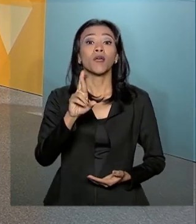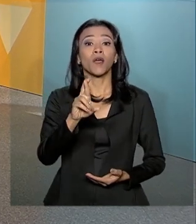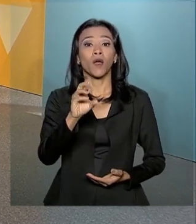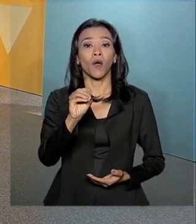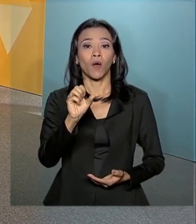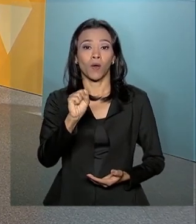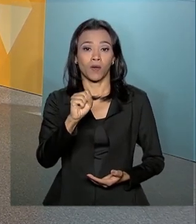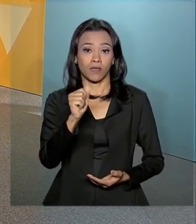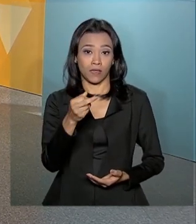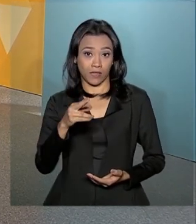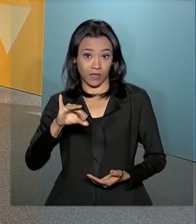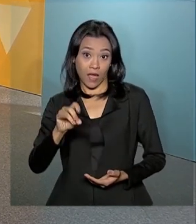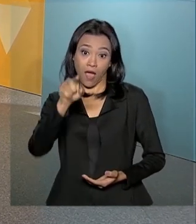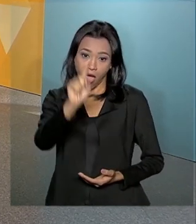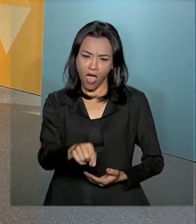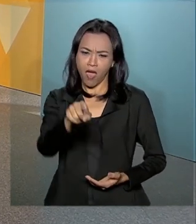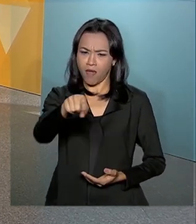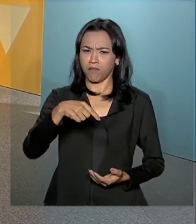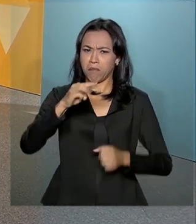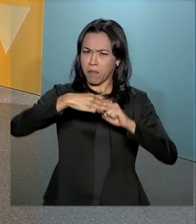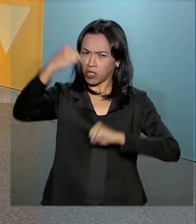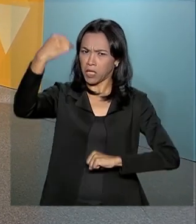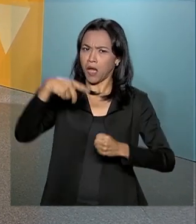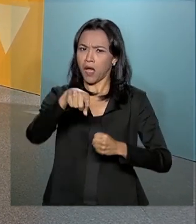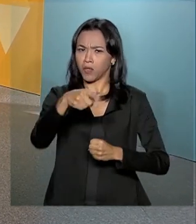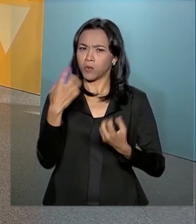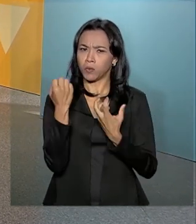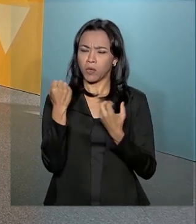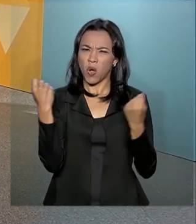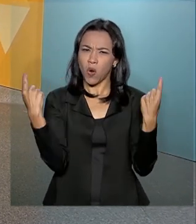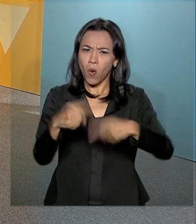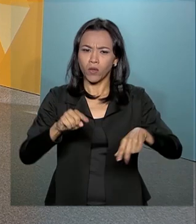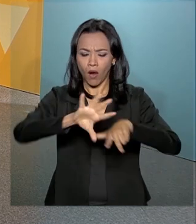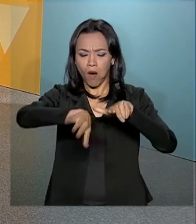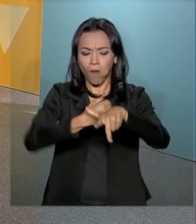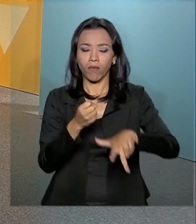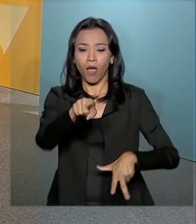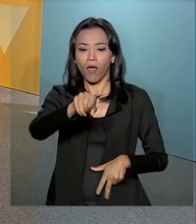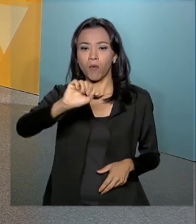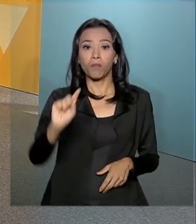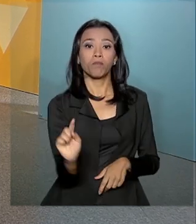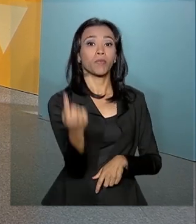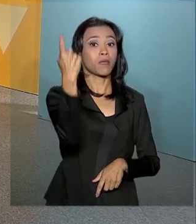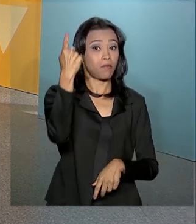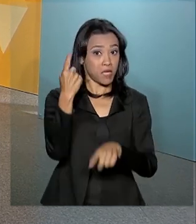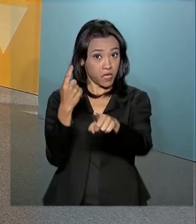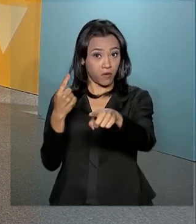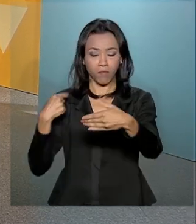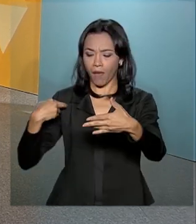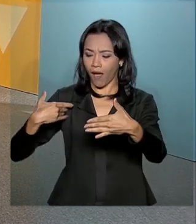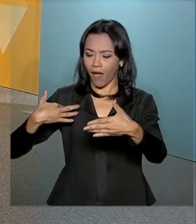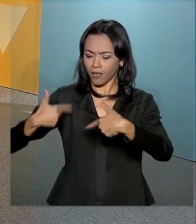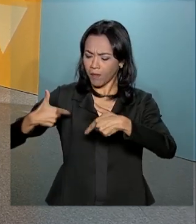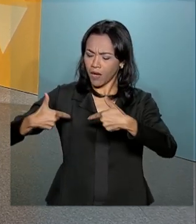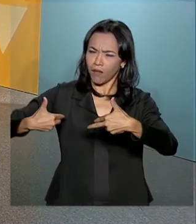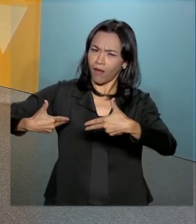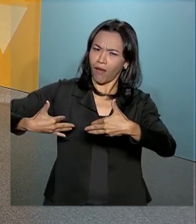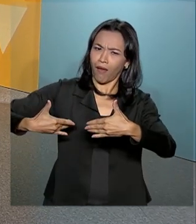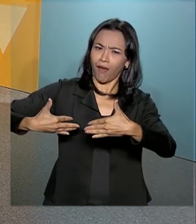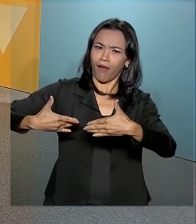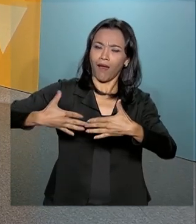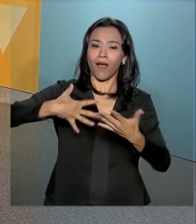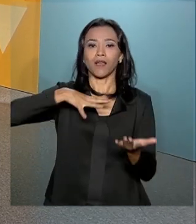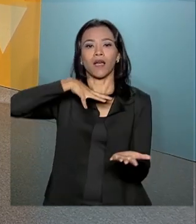Mestre em combate à corrupção e Estado de Direito, Wagner Rosário é o primeiro servidor de carreira da CGU a